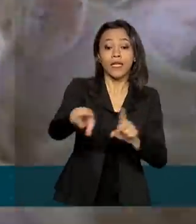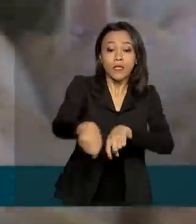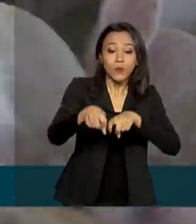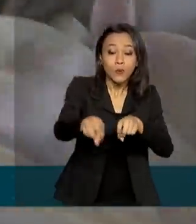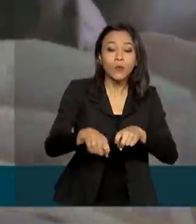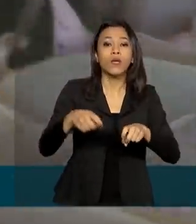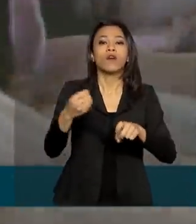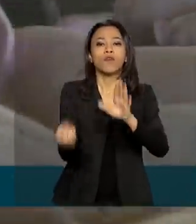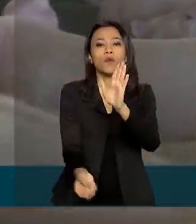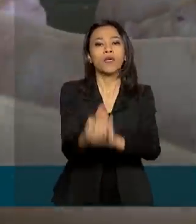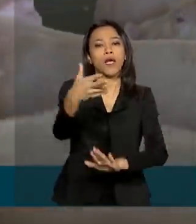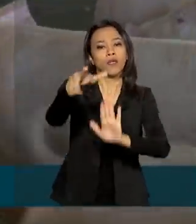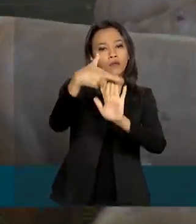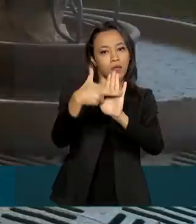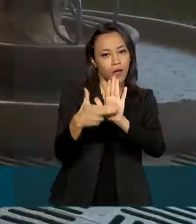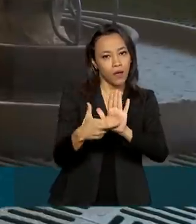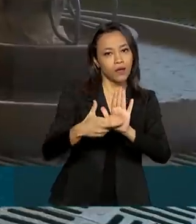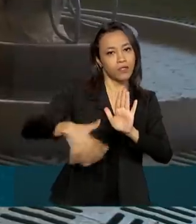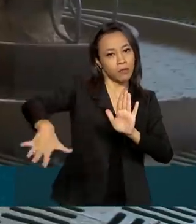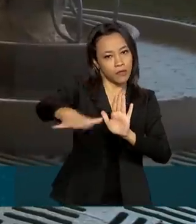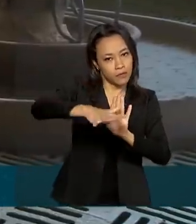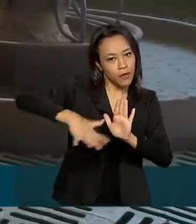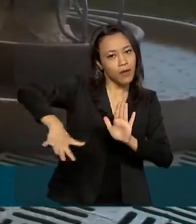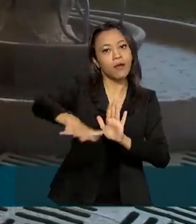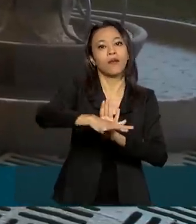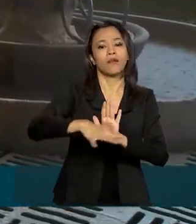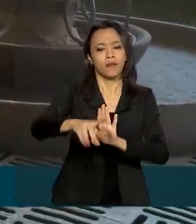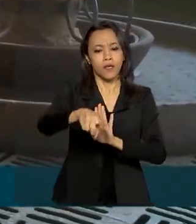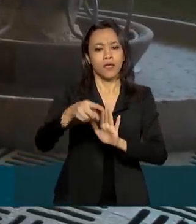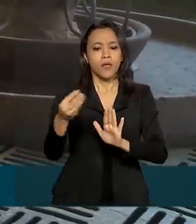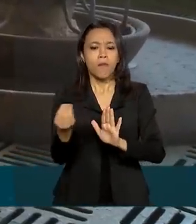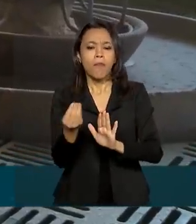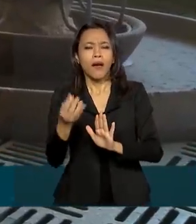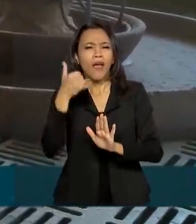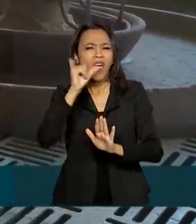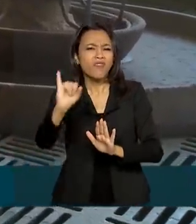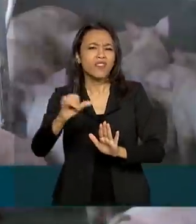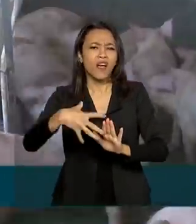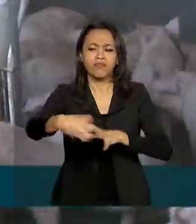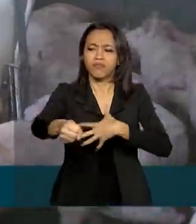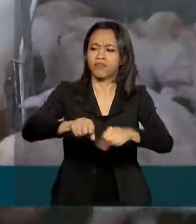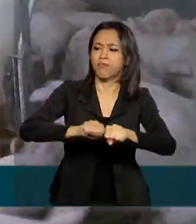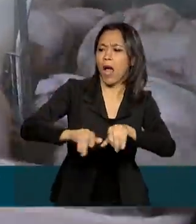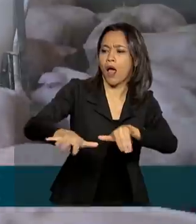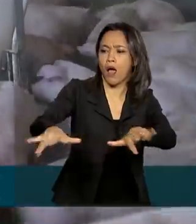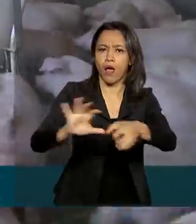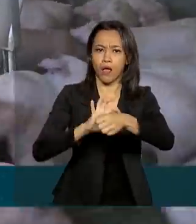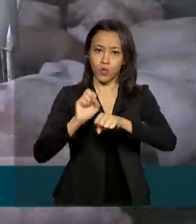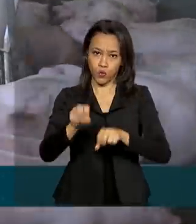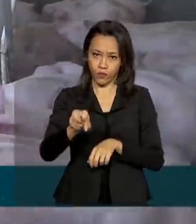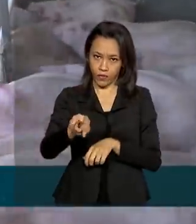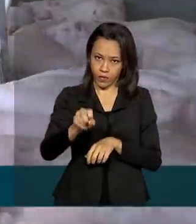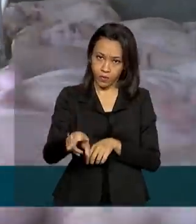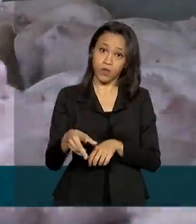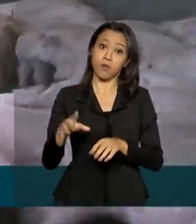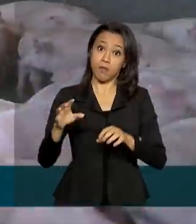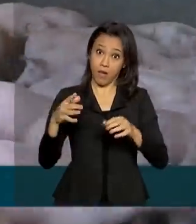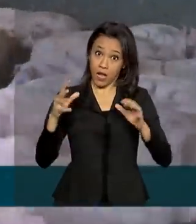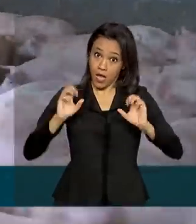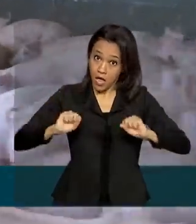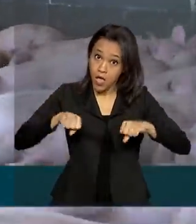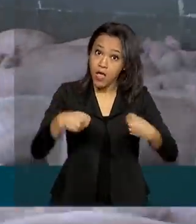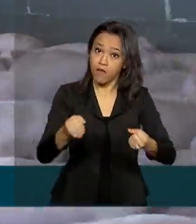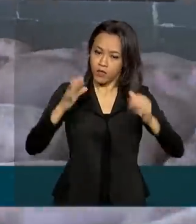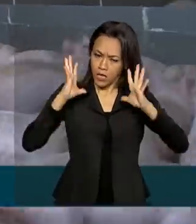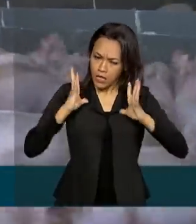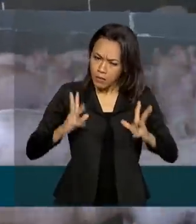frigoríficos de aves e suínos, possíveis locais de transmissão do vírus. Para reforçar a segurança sanitária, os